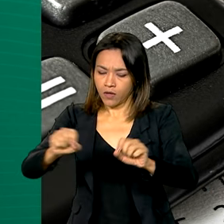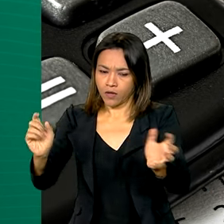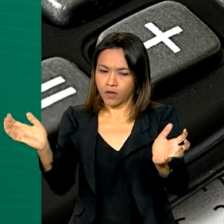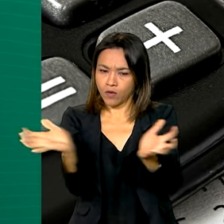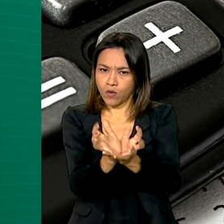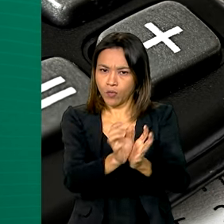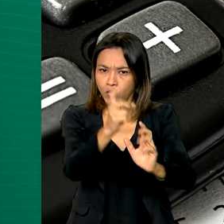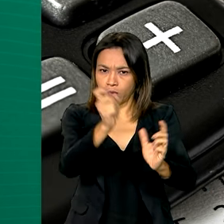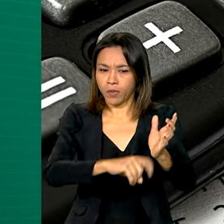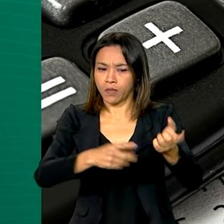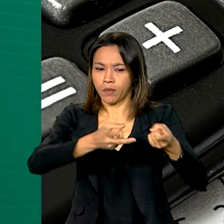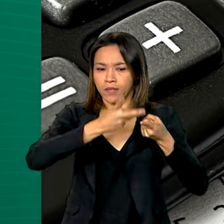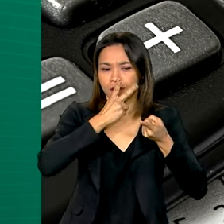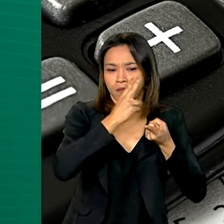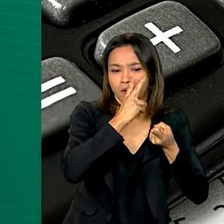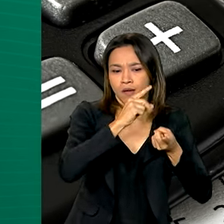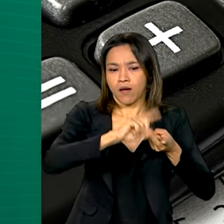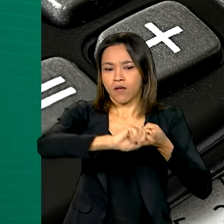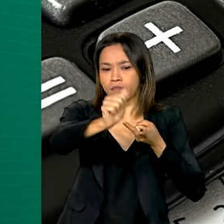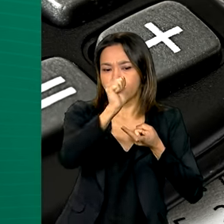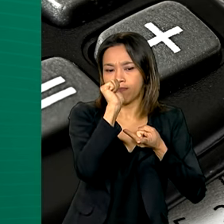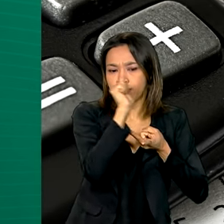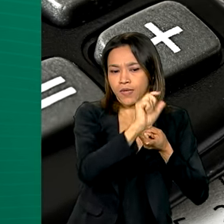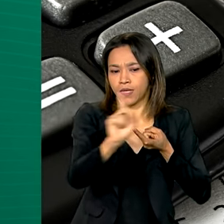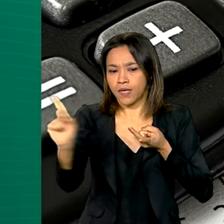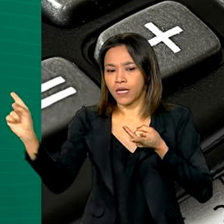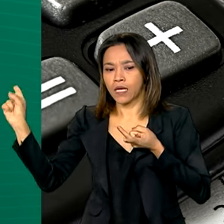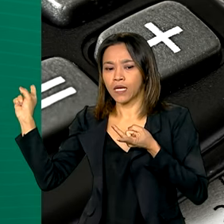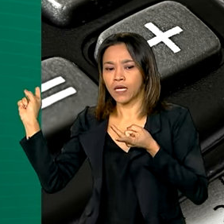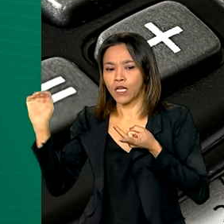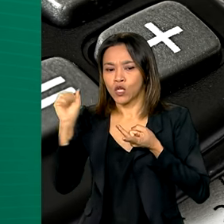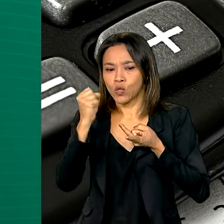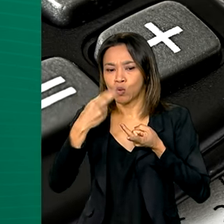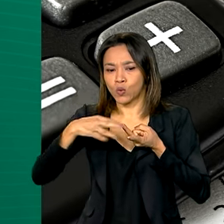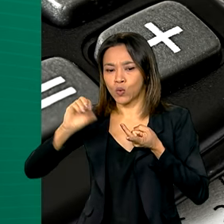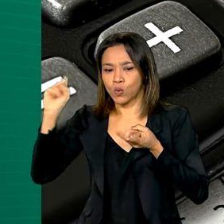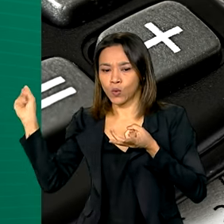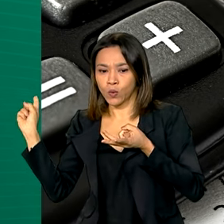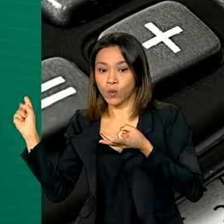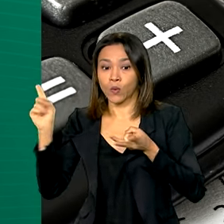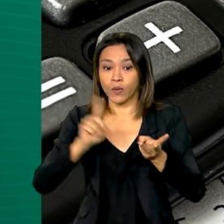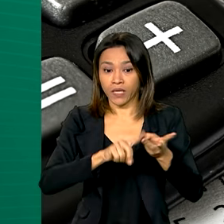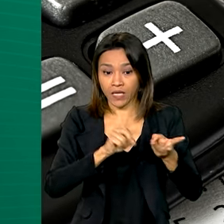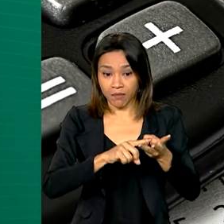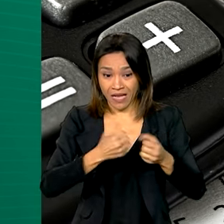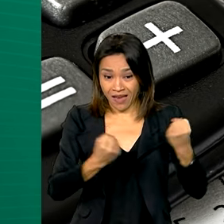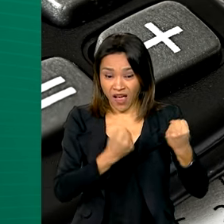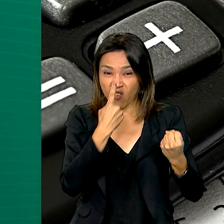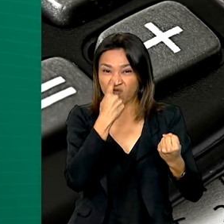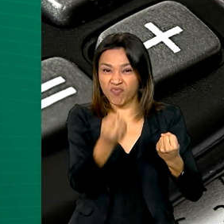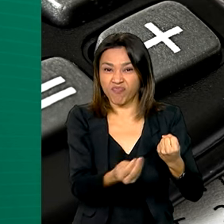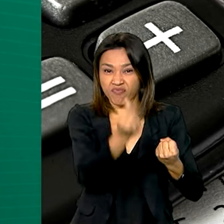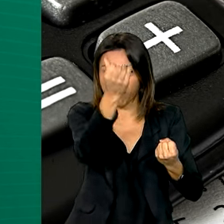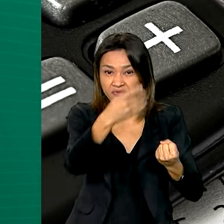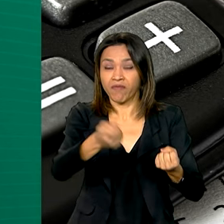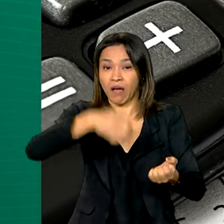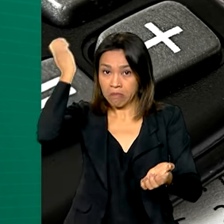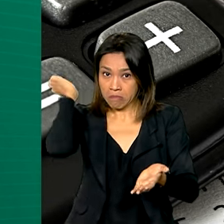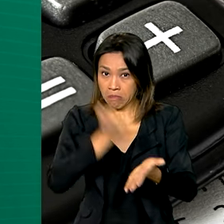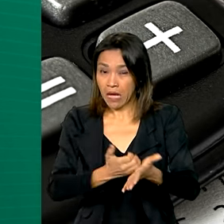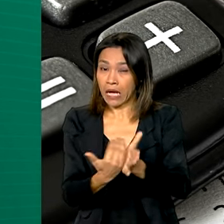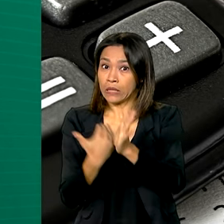Itens como cigarro, bebidas alcoólicas, sucos artificiais e veículos poluidores pagarão mais